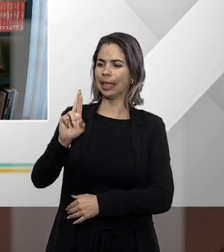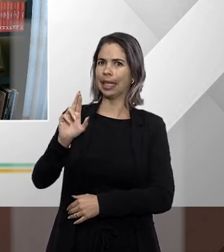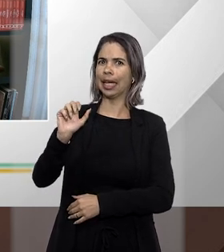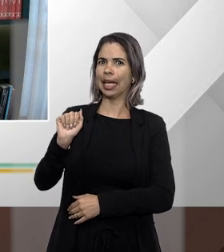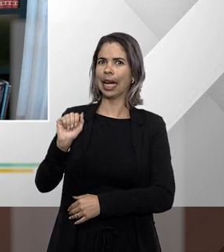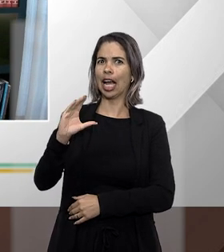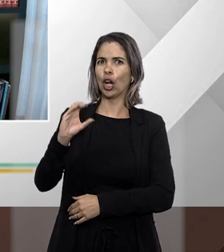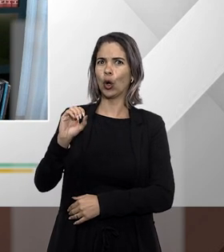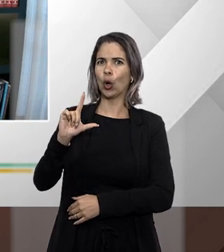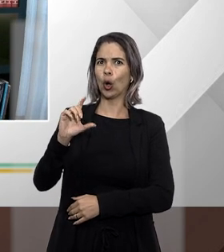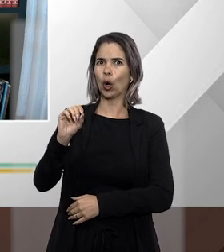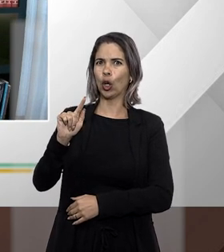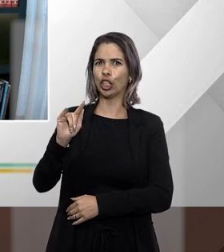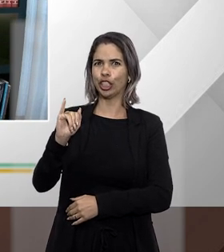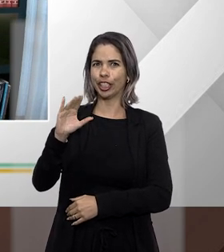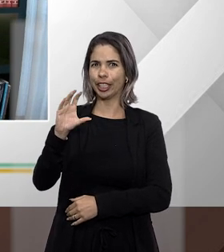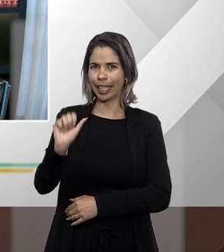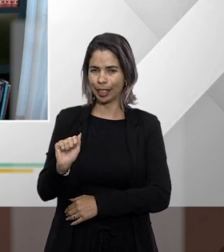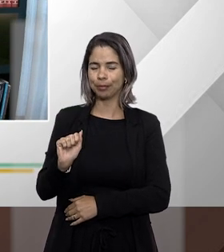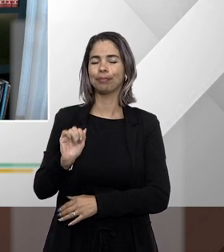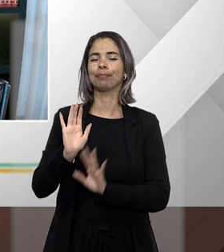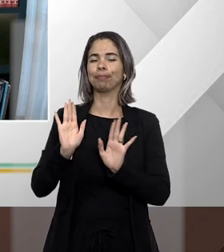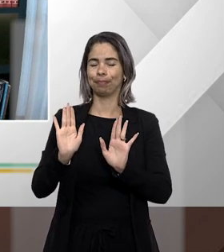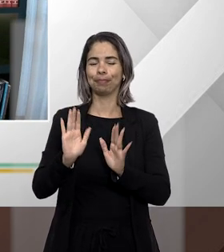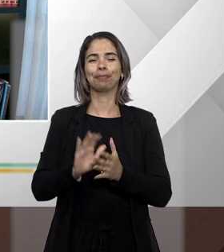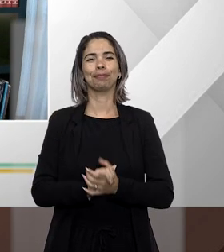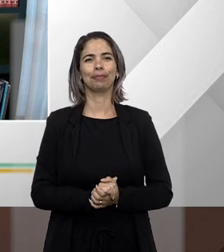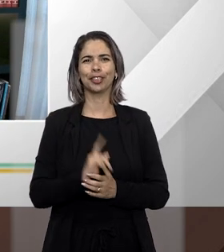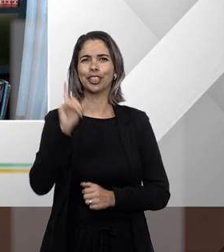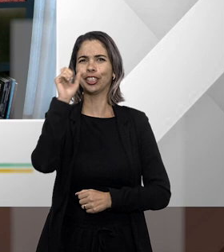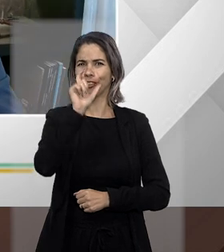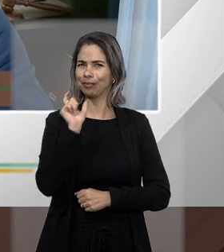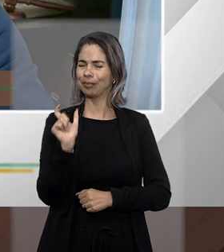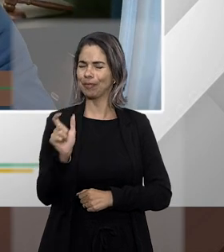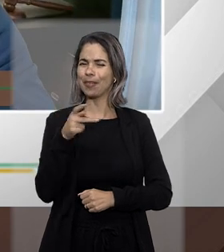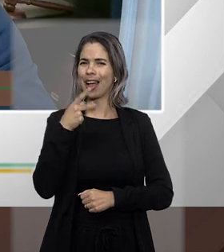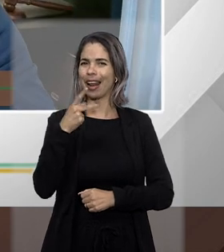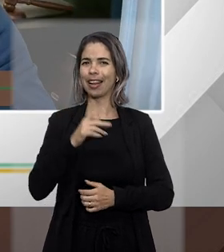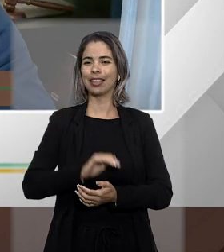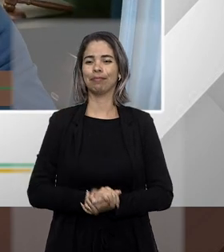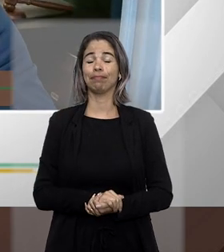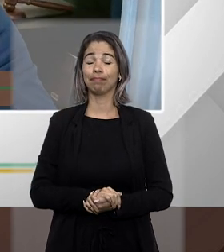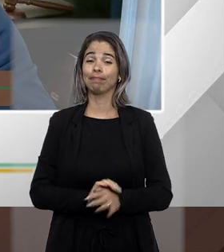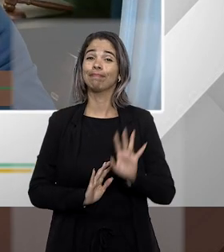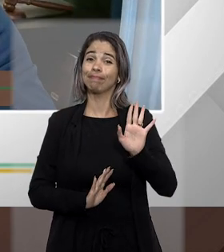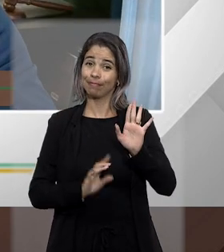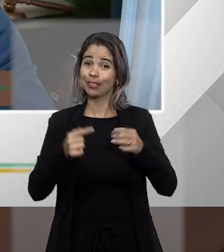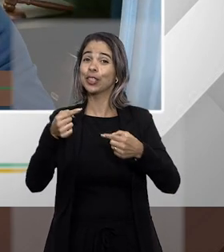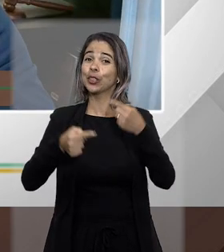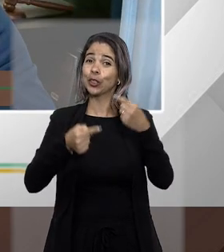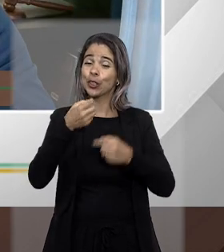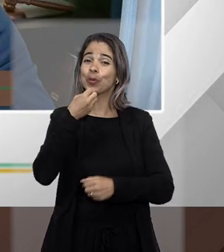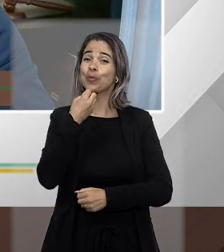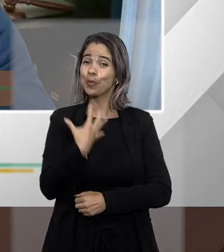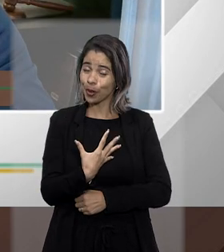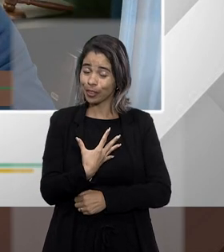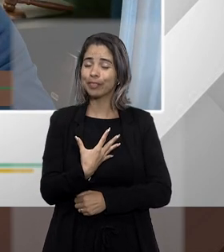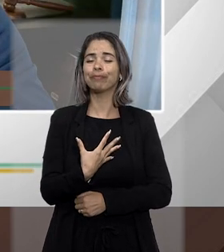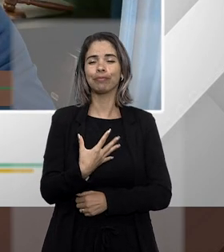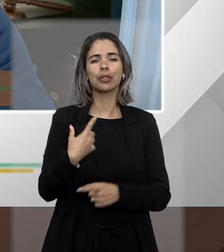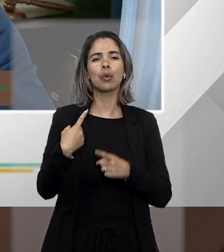Fátima é uma é uma boa discussão por quê? porque não é um requisito legal